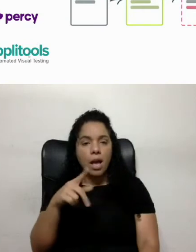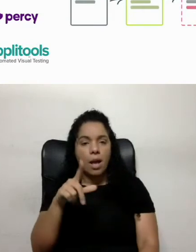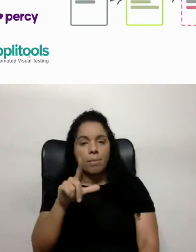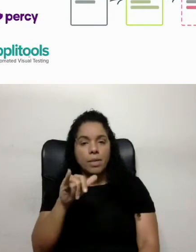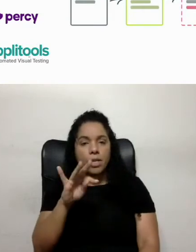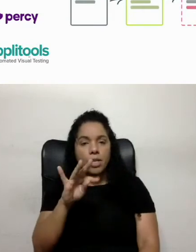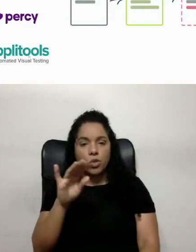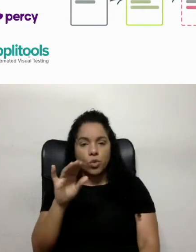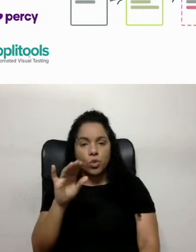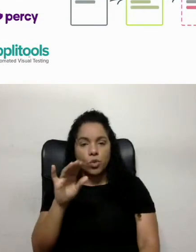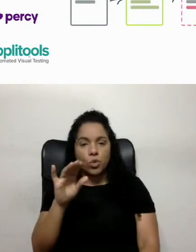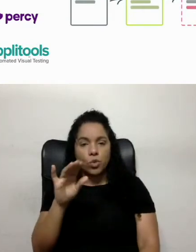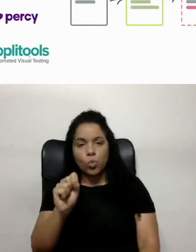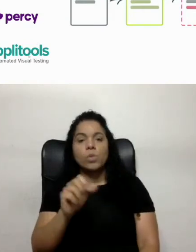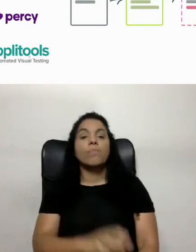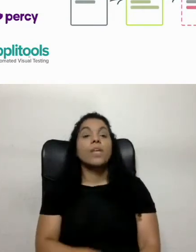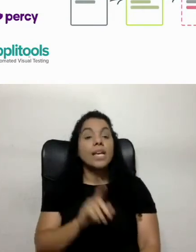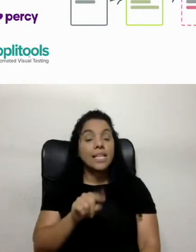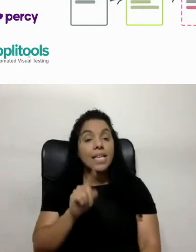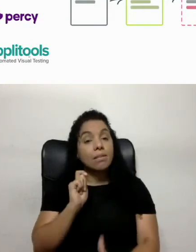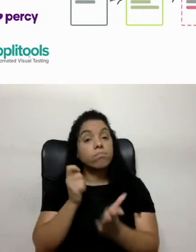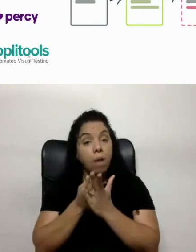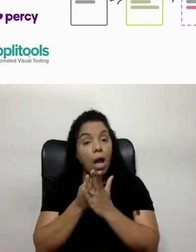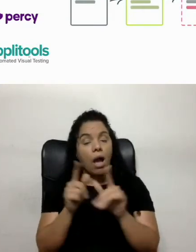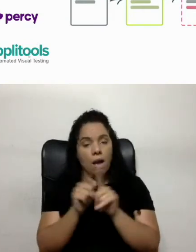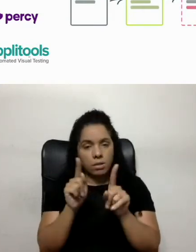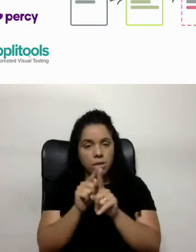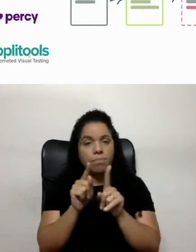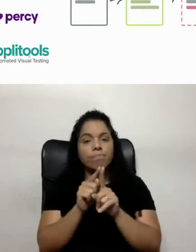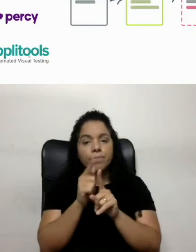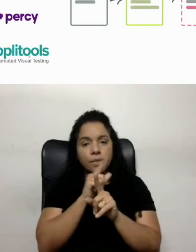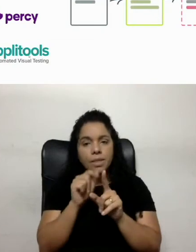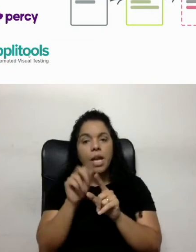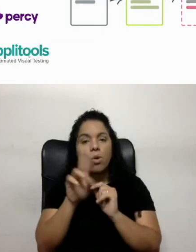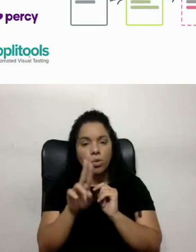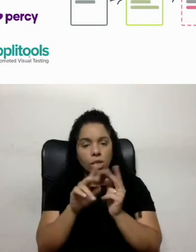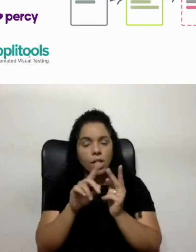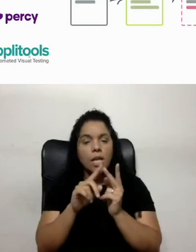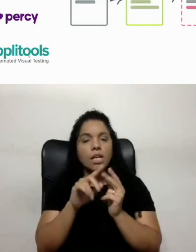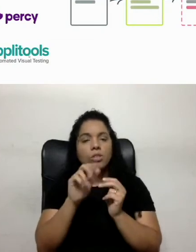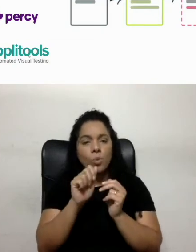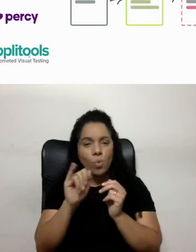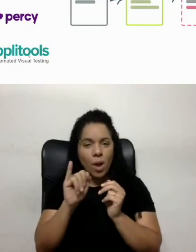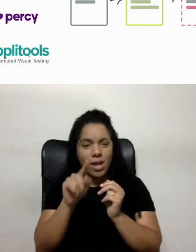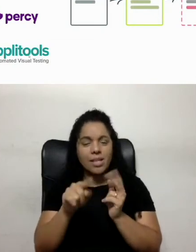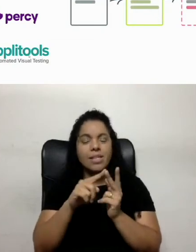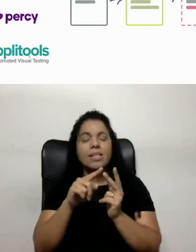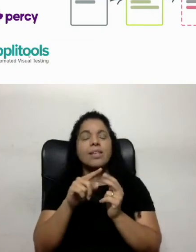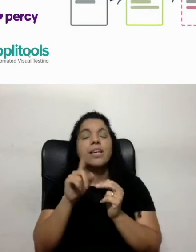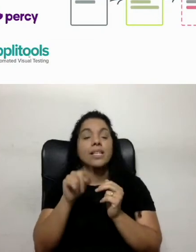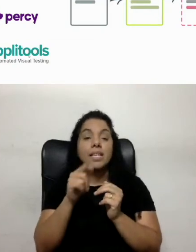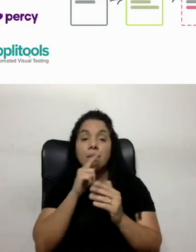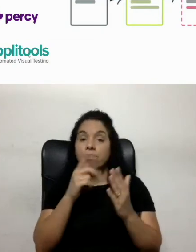Que é uma plataforma paga, ela, por debaixo dos panos, ela utiliza uma inteligência artificial, que ela faz essa